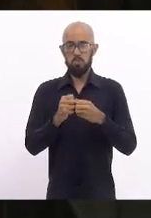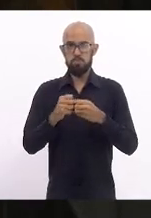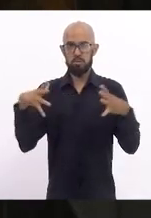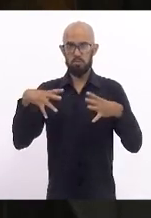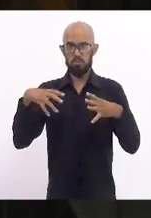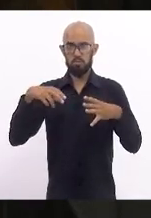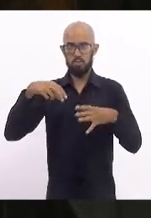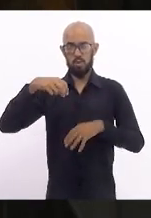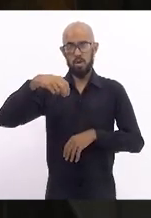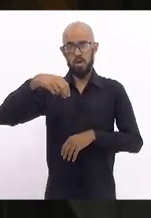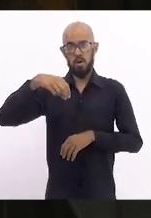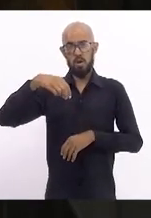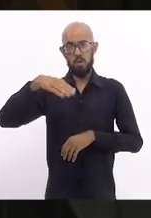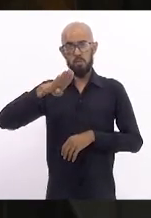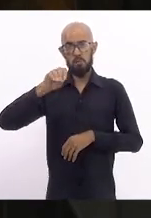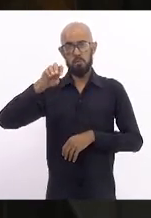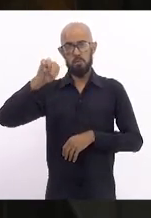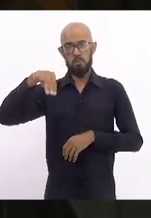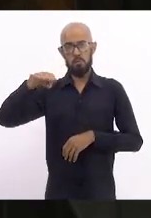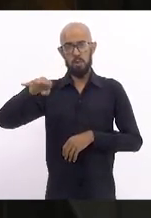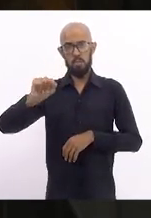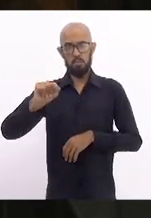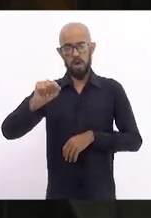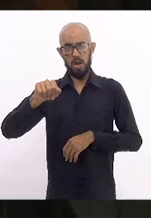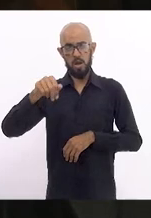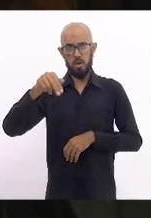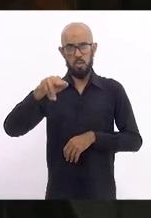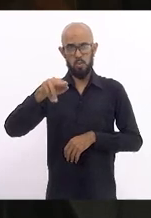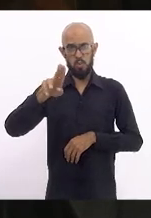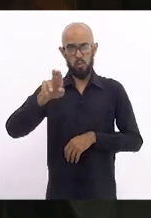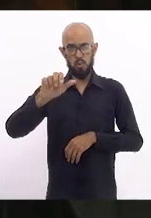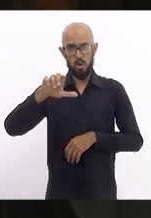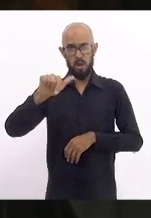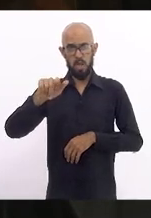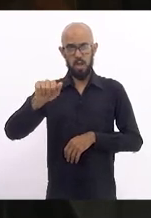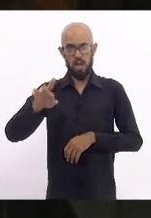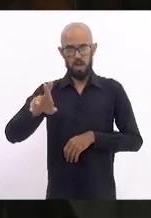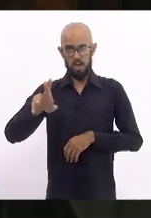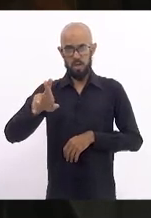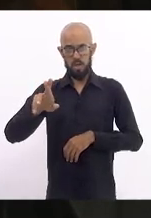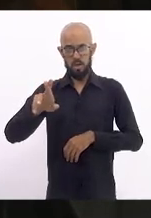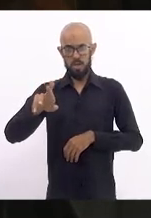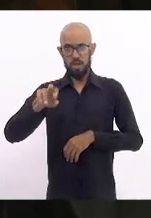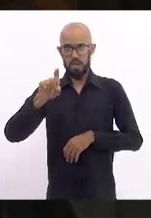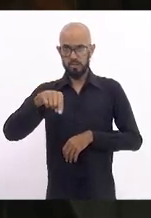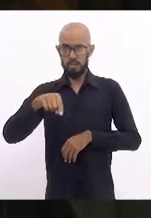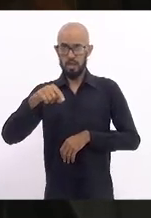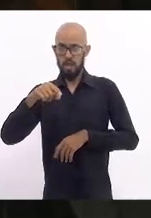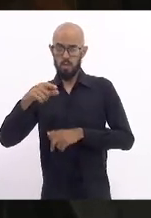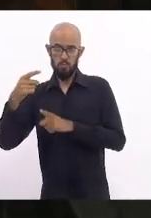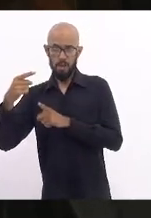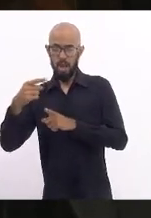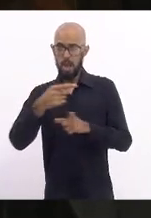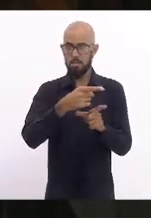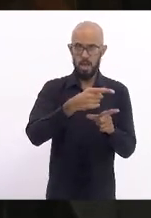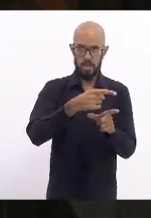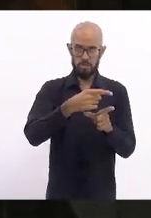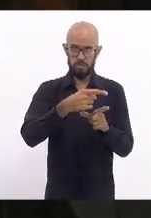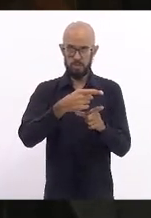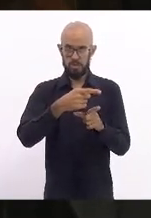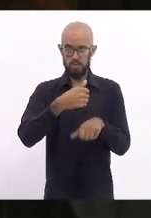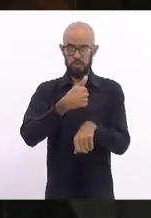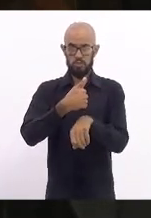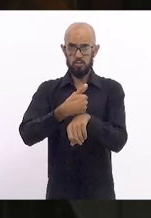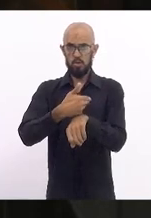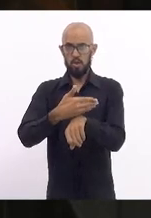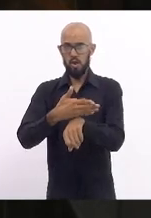E ainda sem descer na economia, senhora presidente, essa é uma ameaça que, a todo momento,